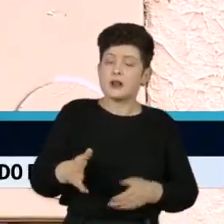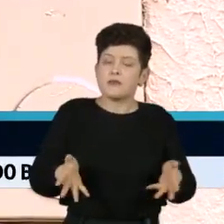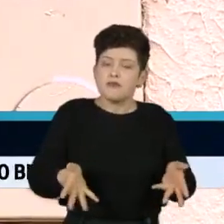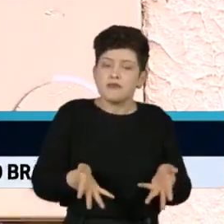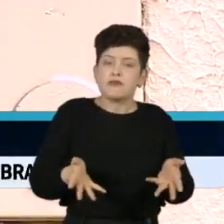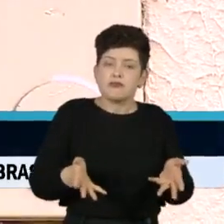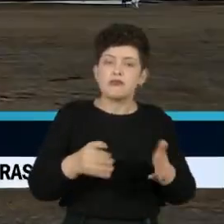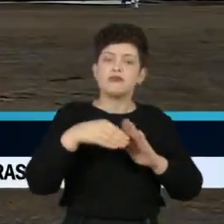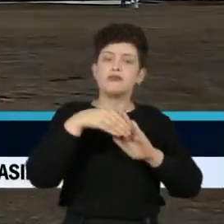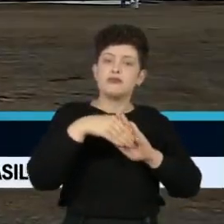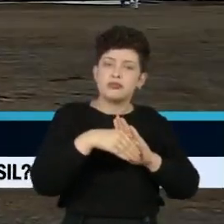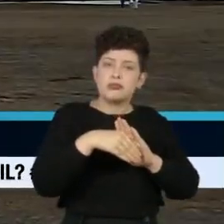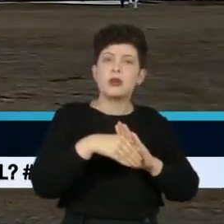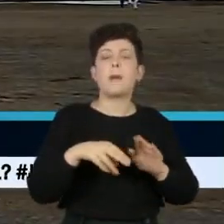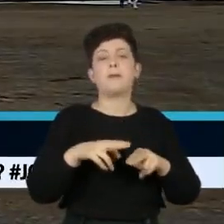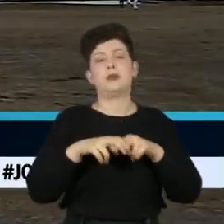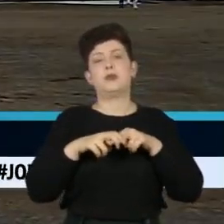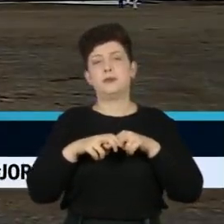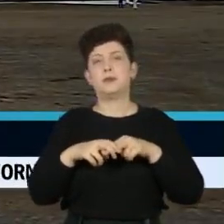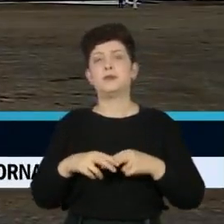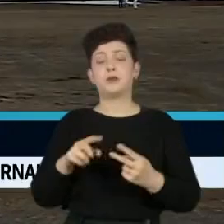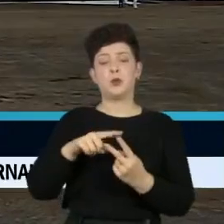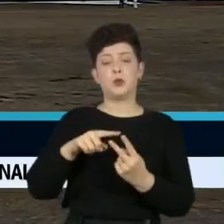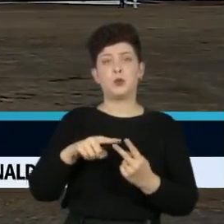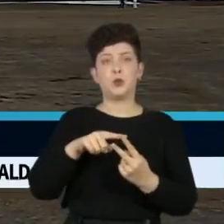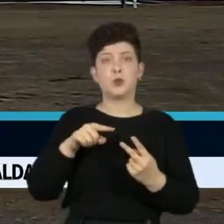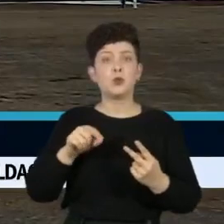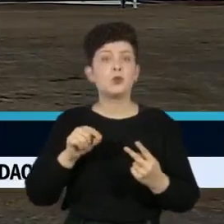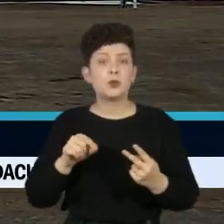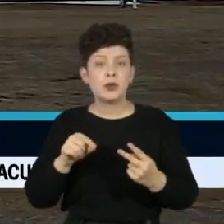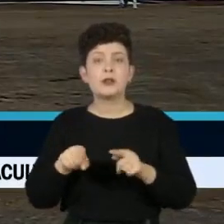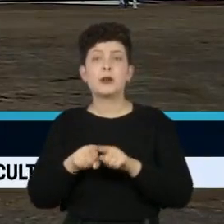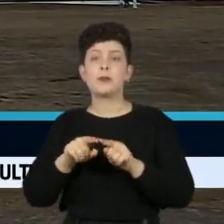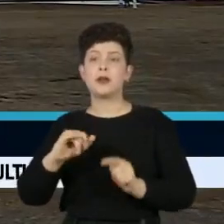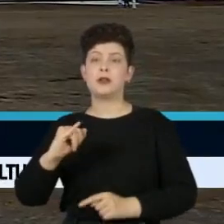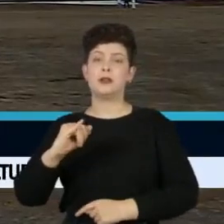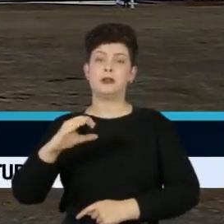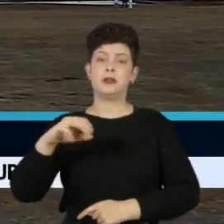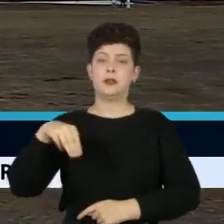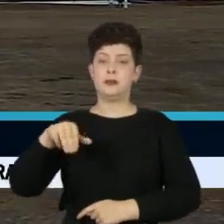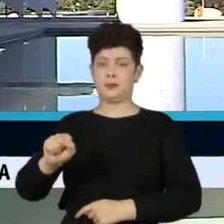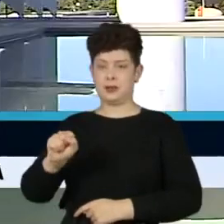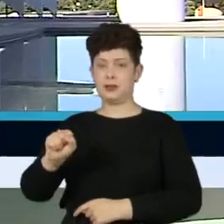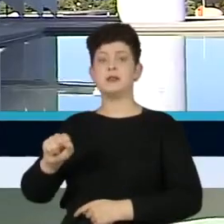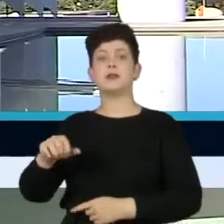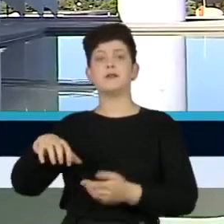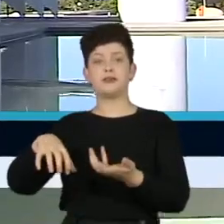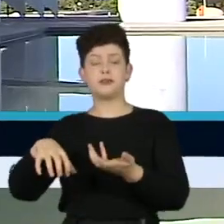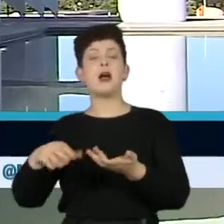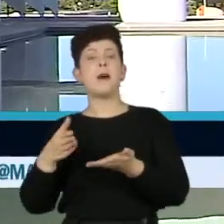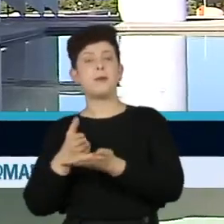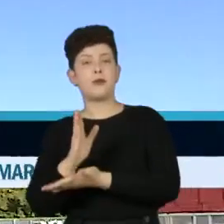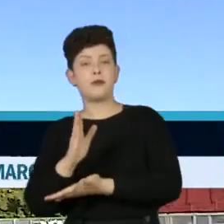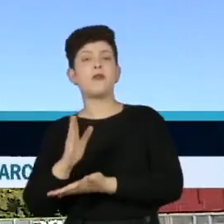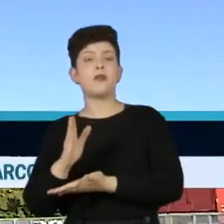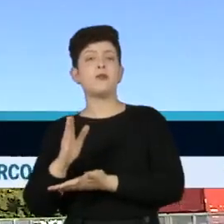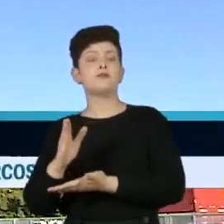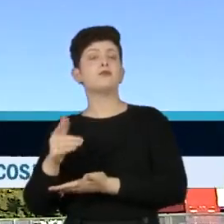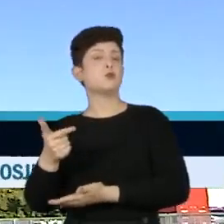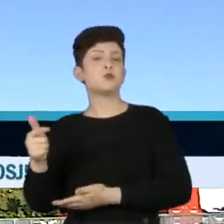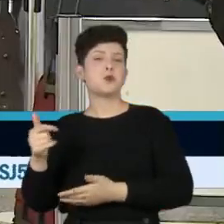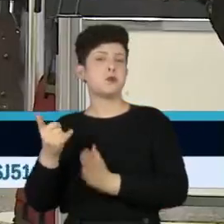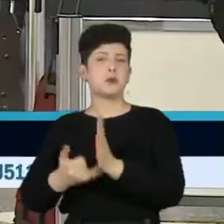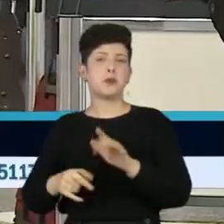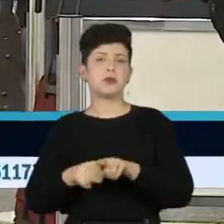índice geral para baixo. Nos dois casos, resultado do corte de ICMS aprovado pelo Congresso, com apoio incisivo do